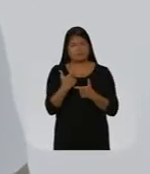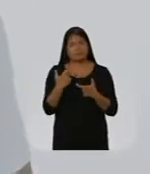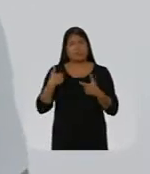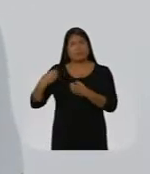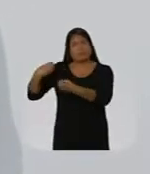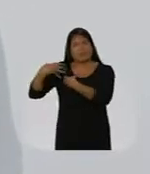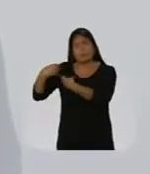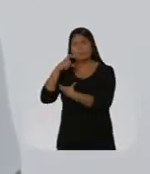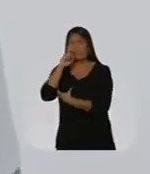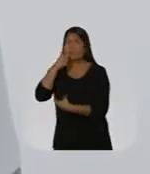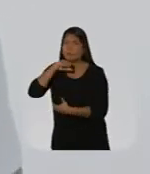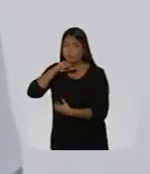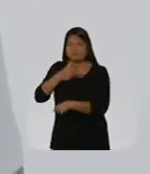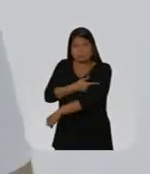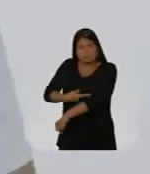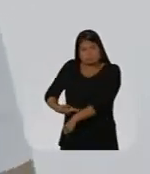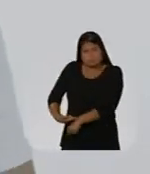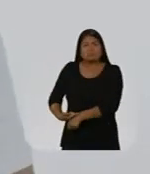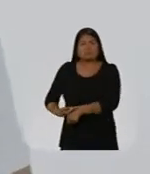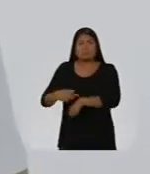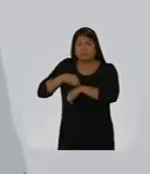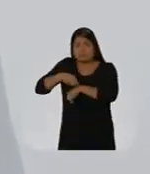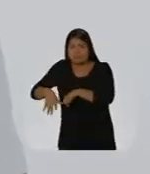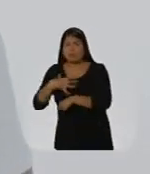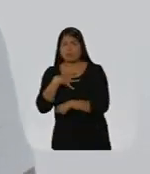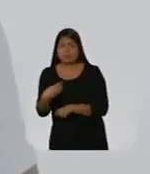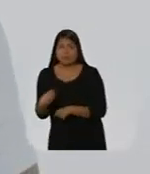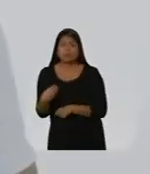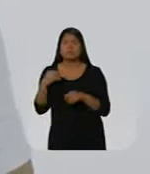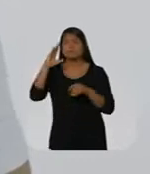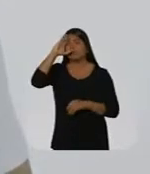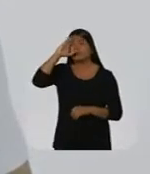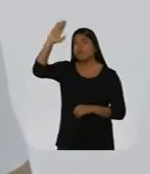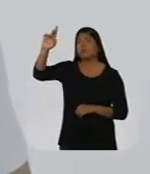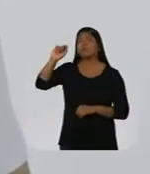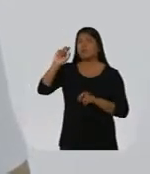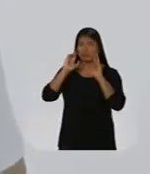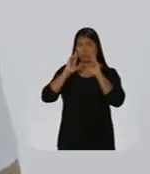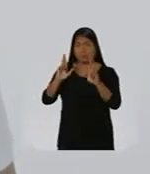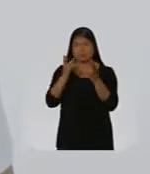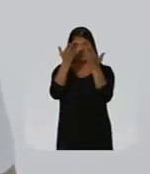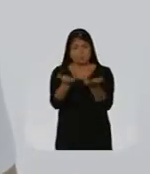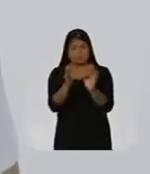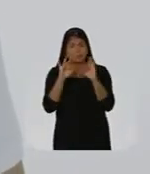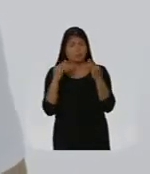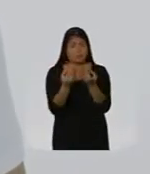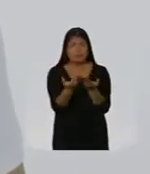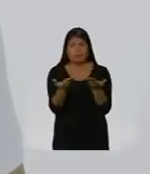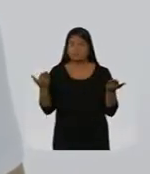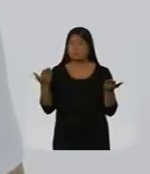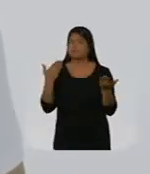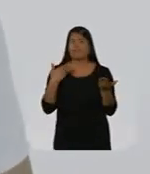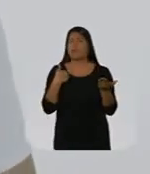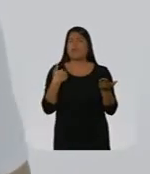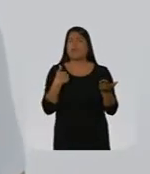educação que recebi dos meus pais, pelo que eu ensino aos meus filhos e acima de tudo, por respeito a você e a sua família,